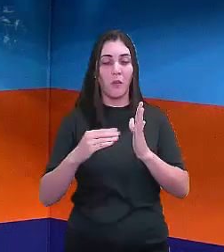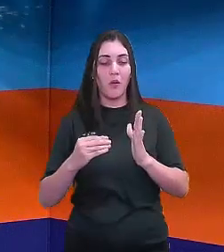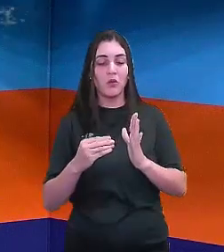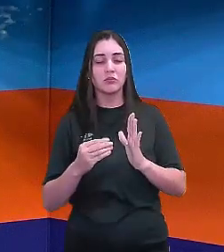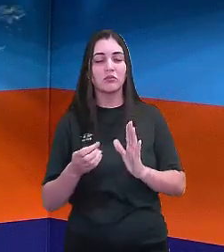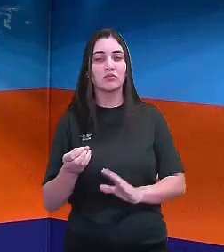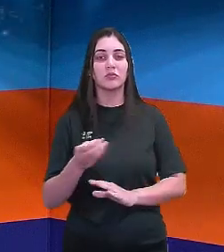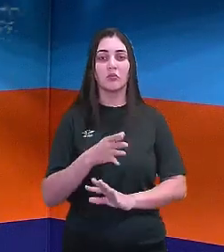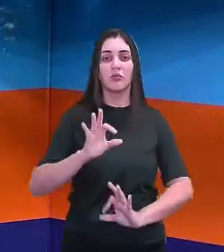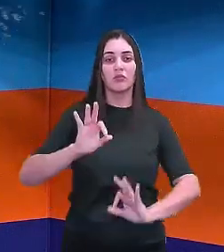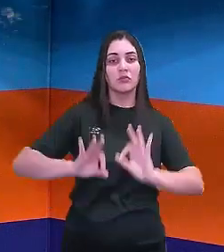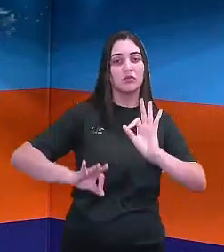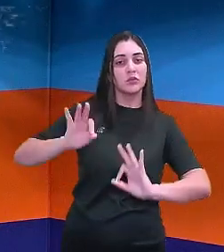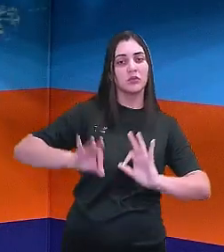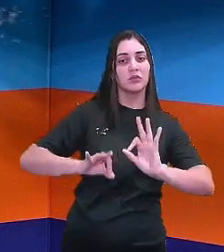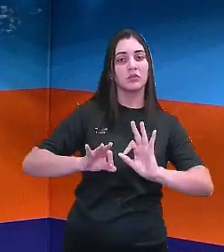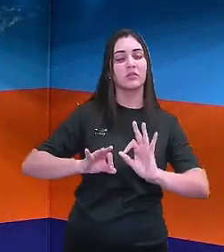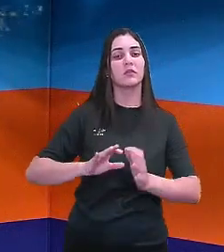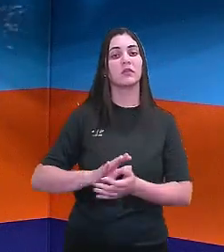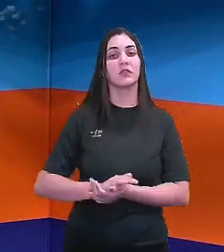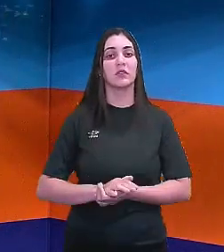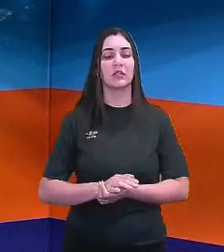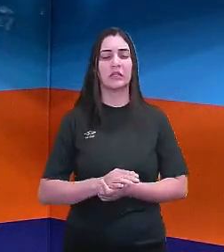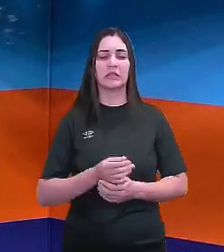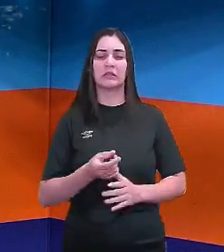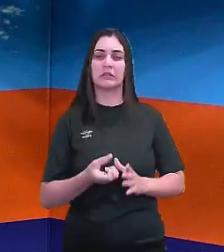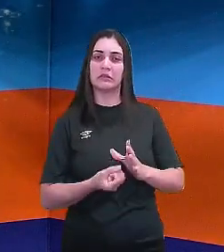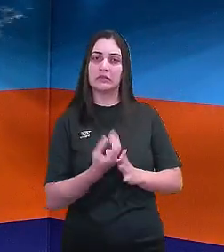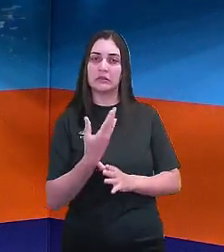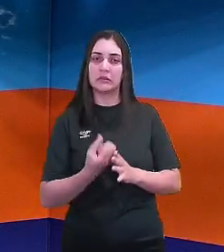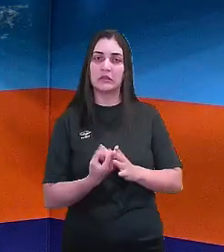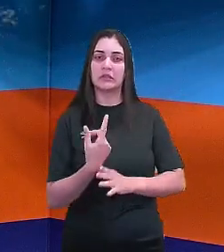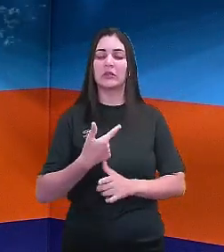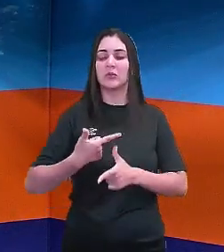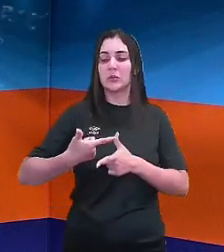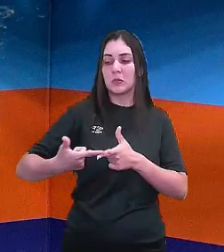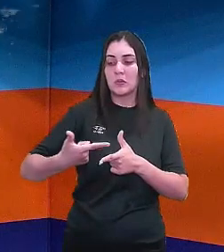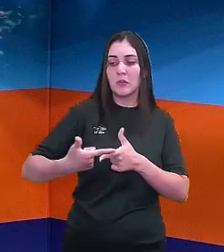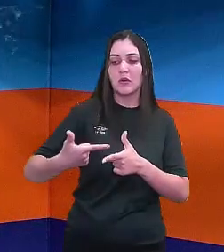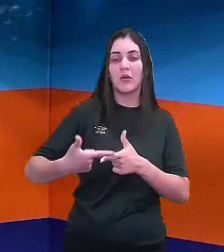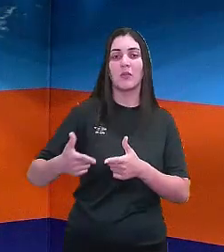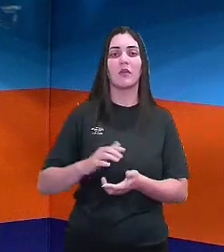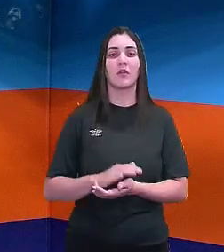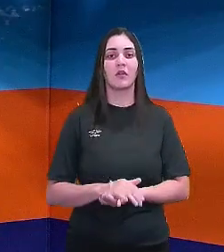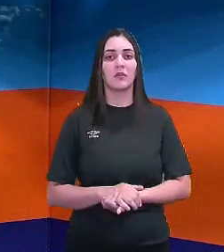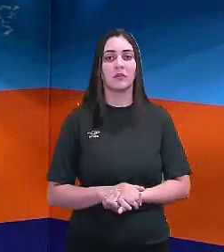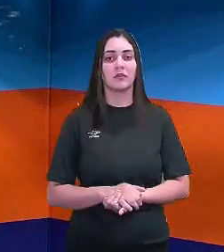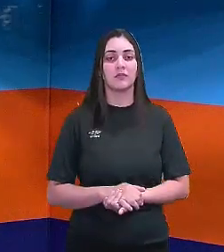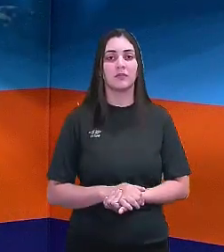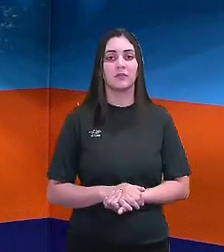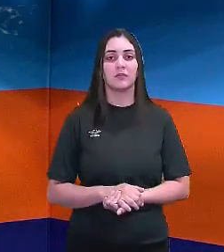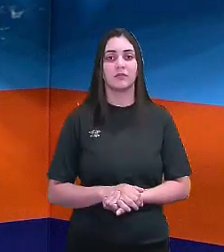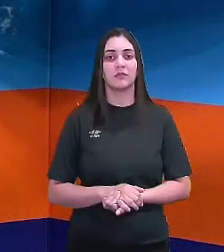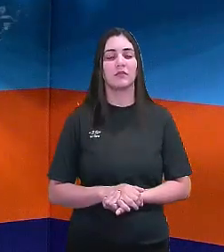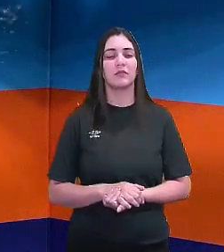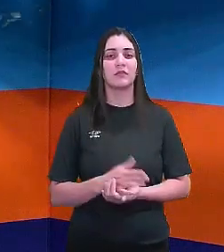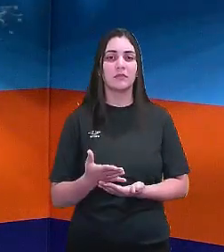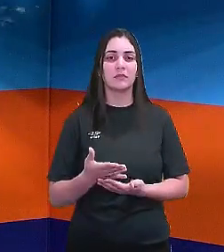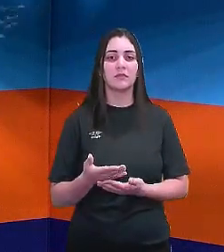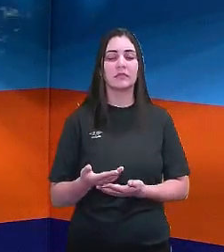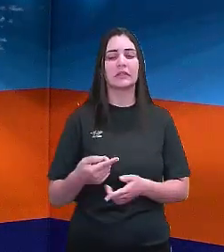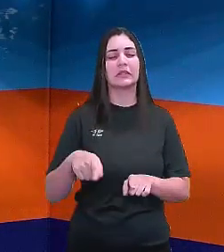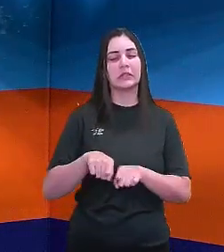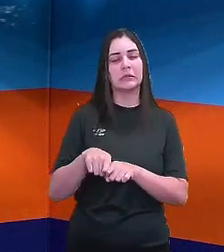organização que vai se constituir com seus problemas, com seus